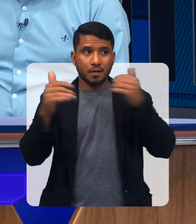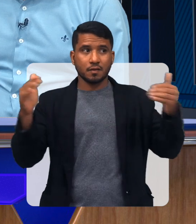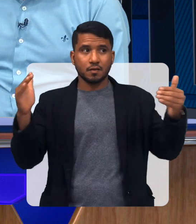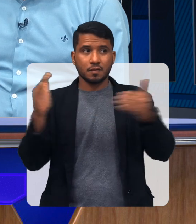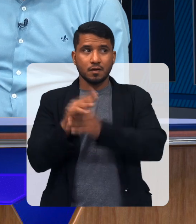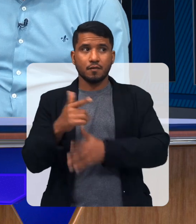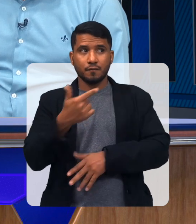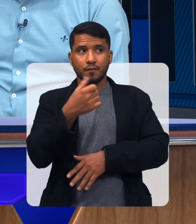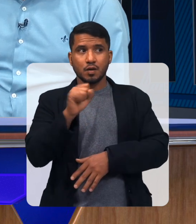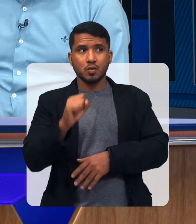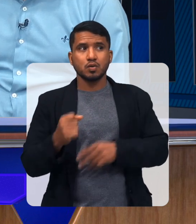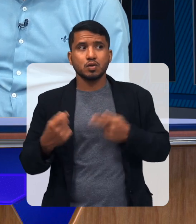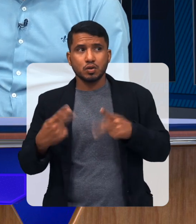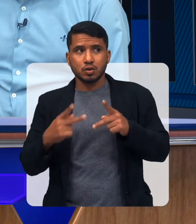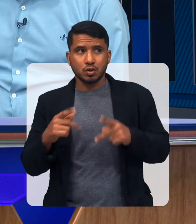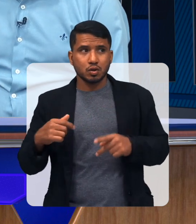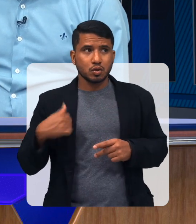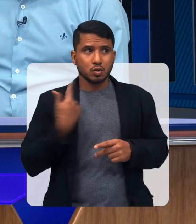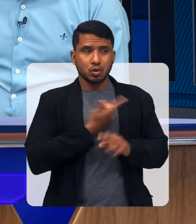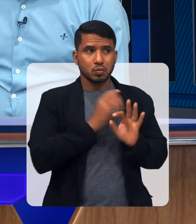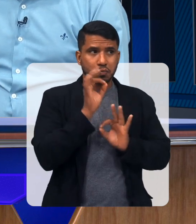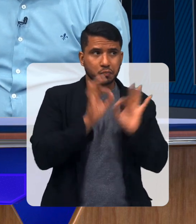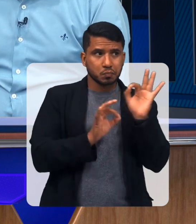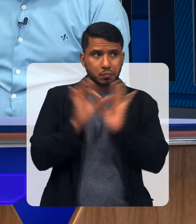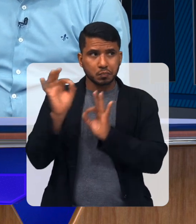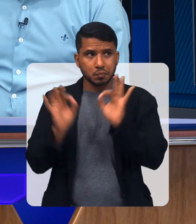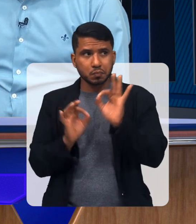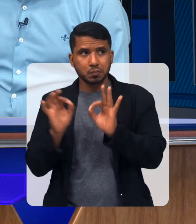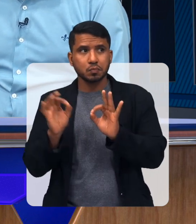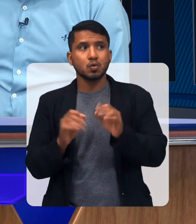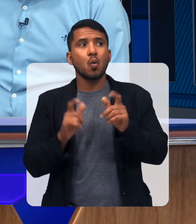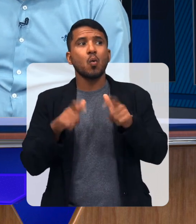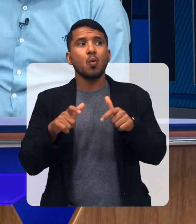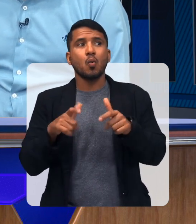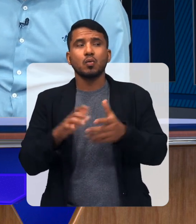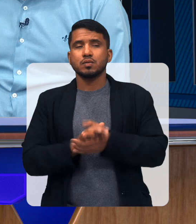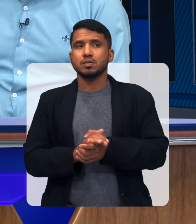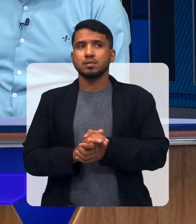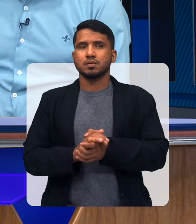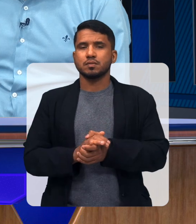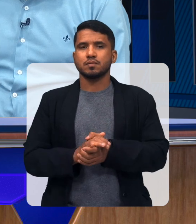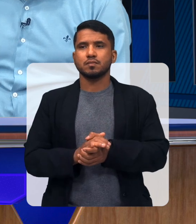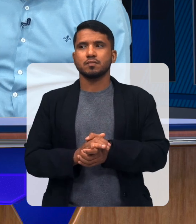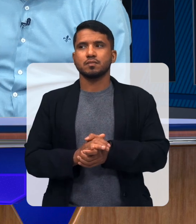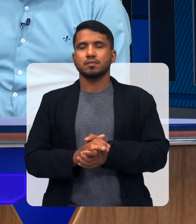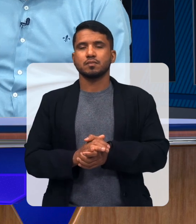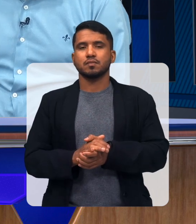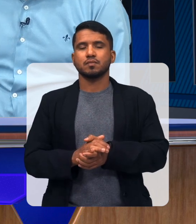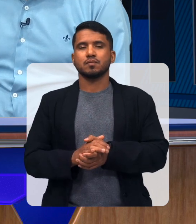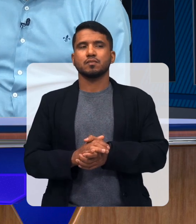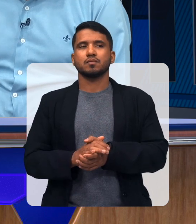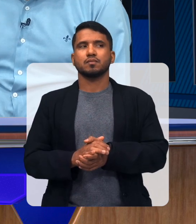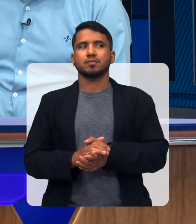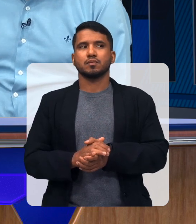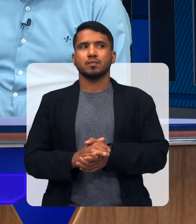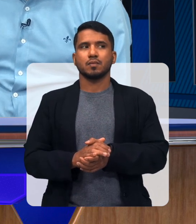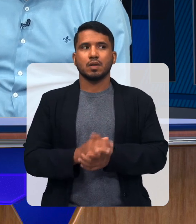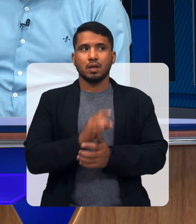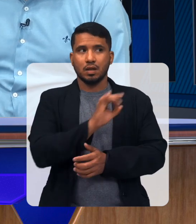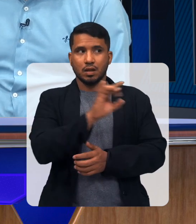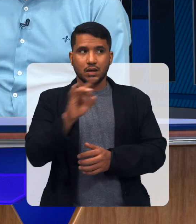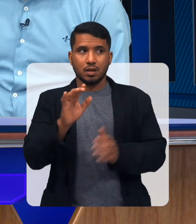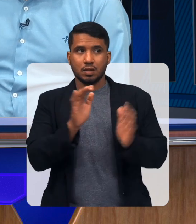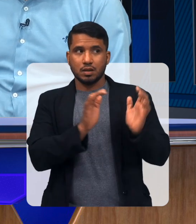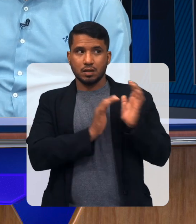programação De 21 a 28 Sim De que forma Está sendo estruturado E de onde? Vão partir as ações